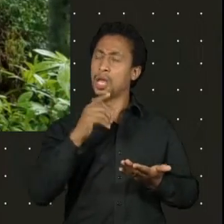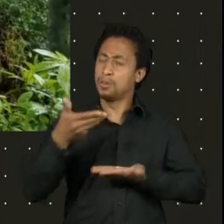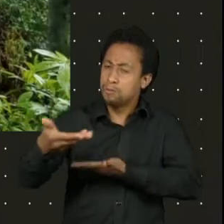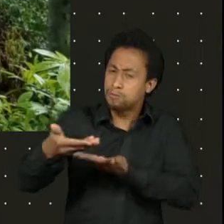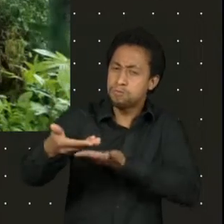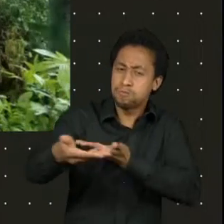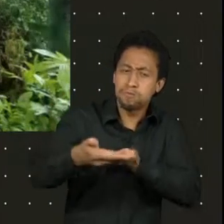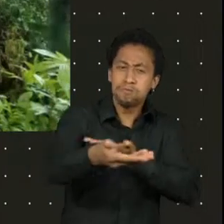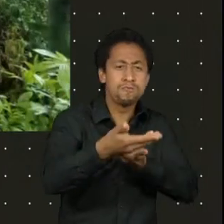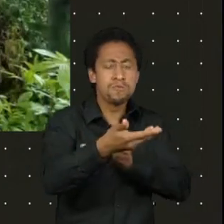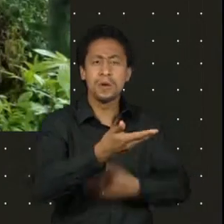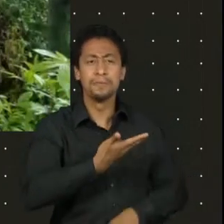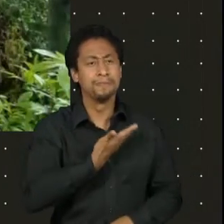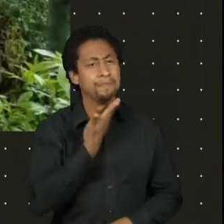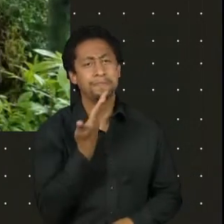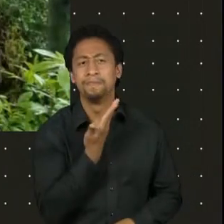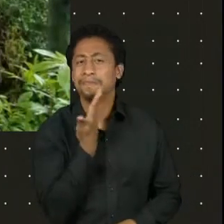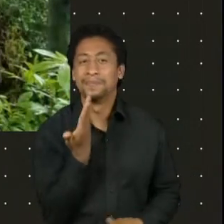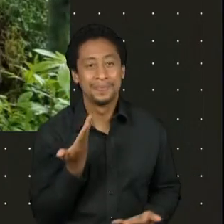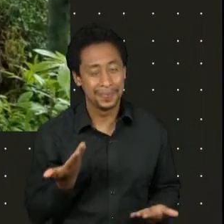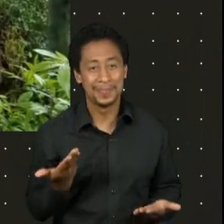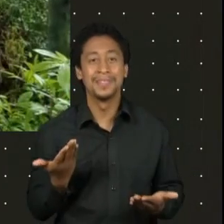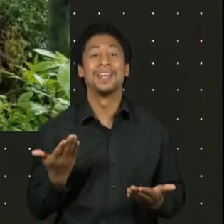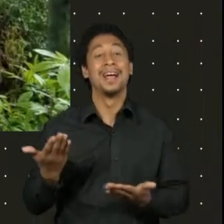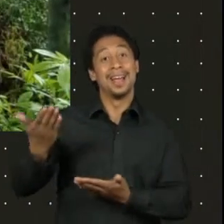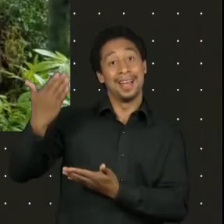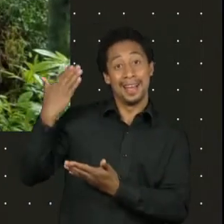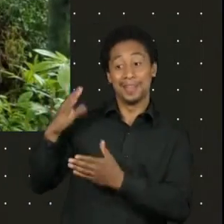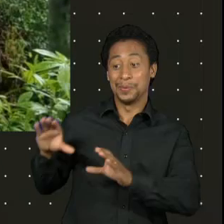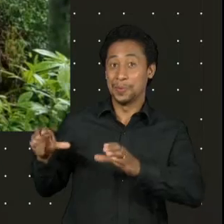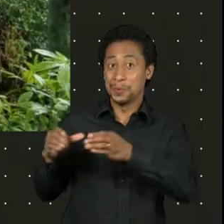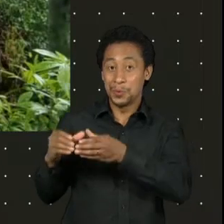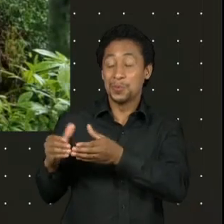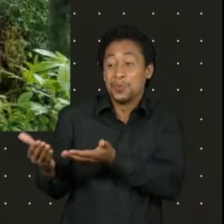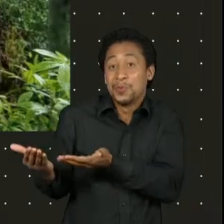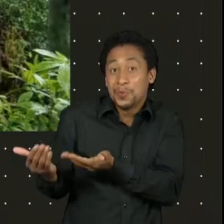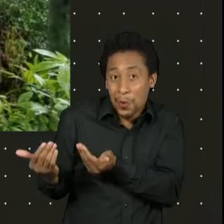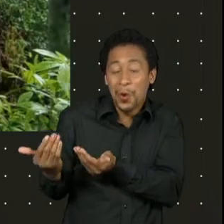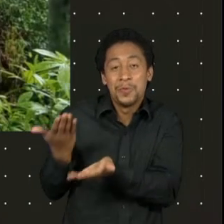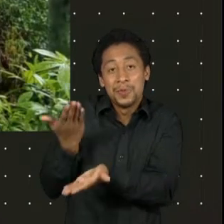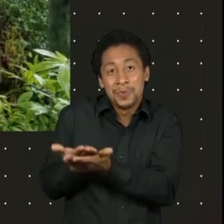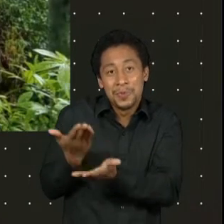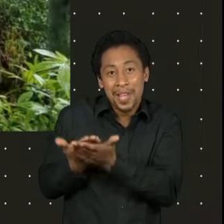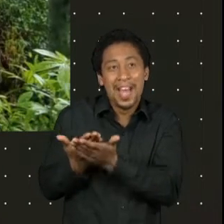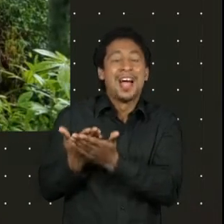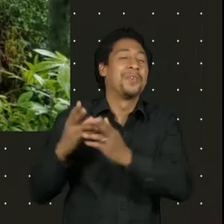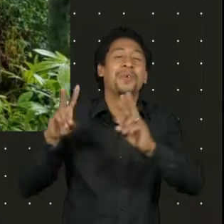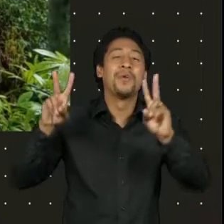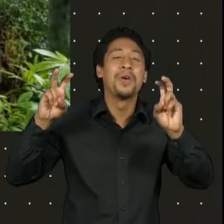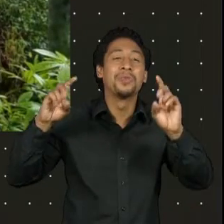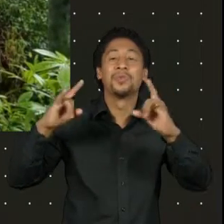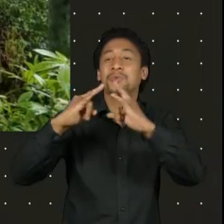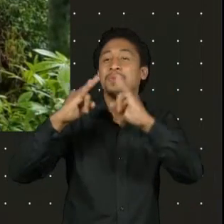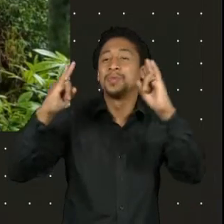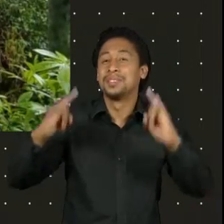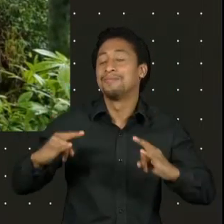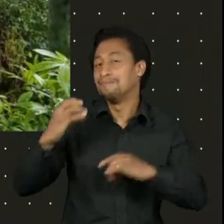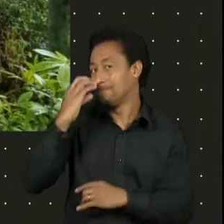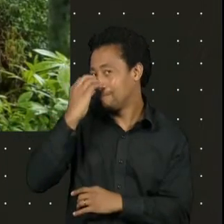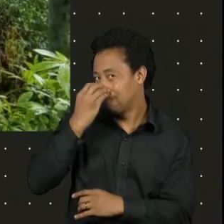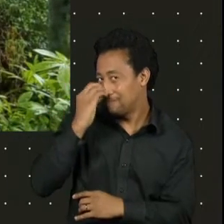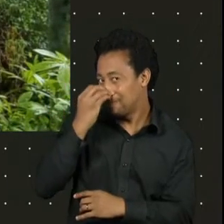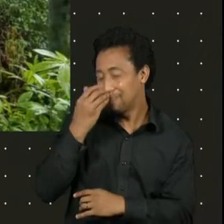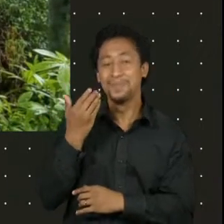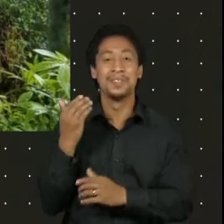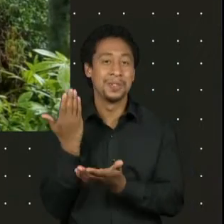várias pessoas da juventude que estudavam circo comigo e também faziam o Célia Helena. E